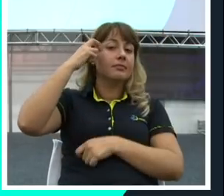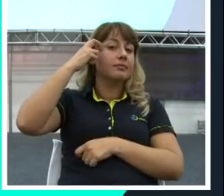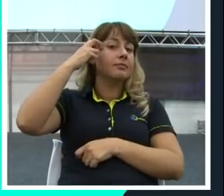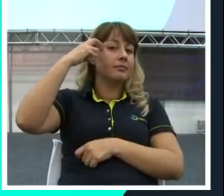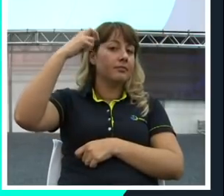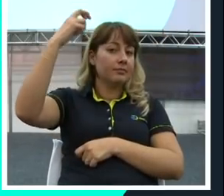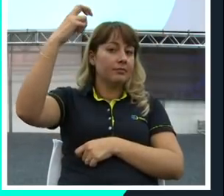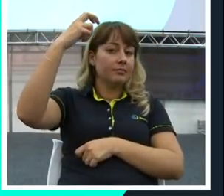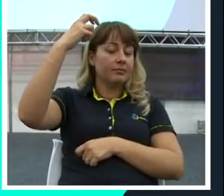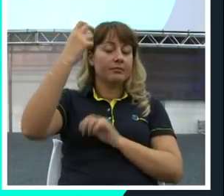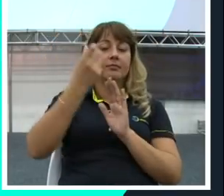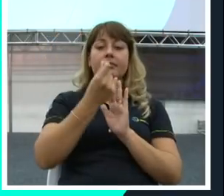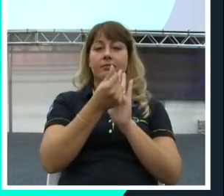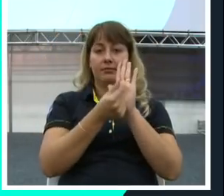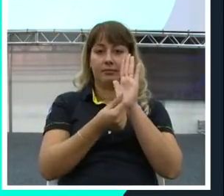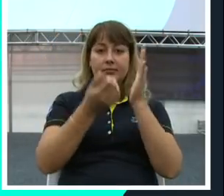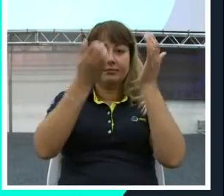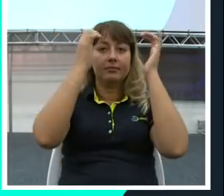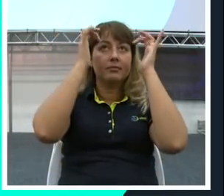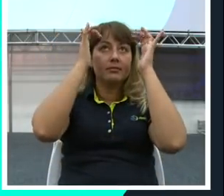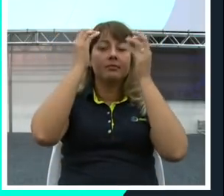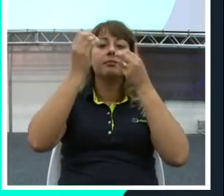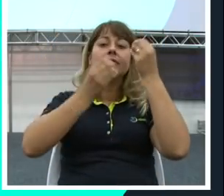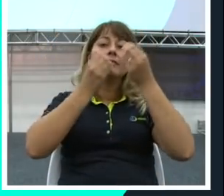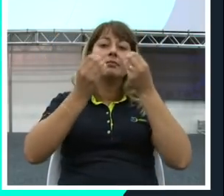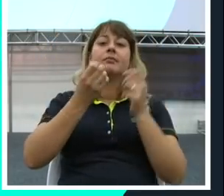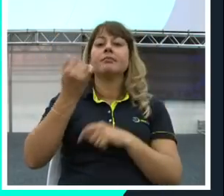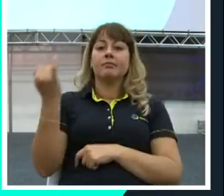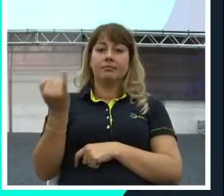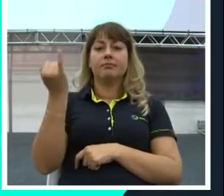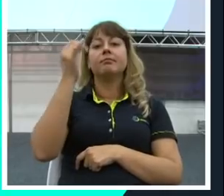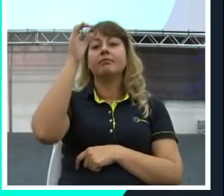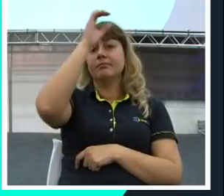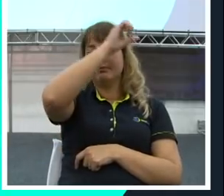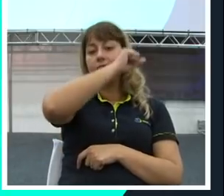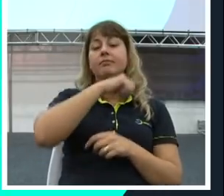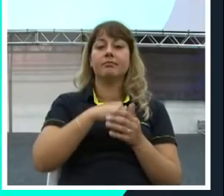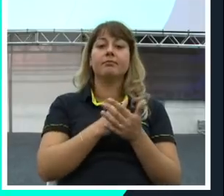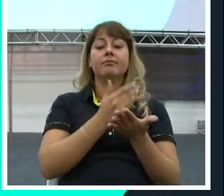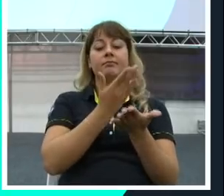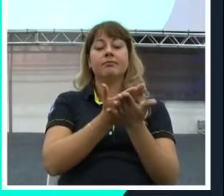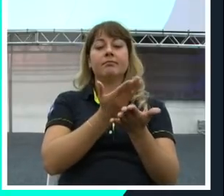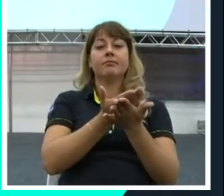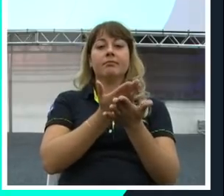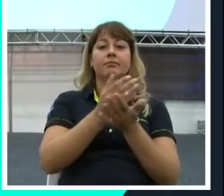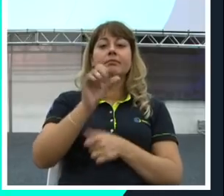desenvolvida na mente humana. Esse foi um estudinho de oito anos que a gente levou.